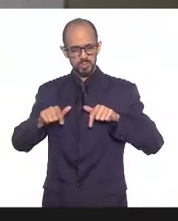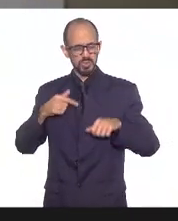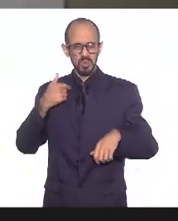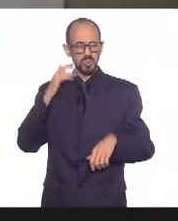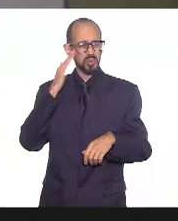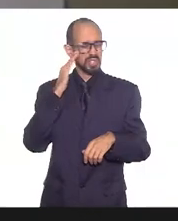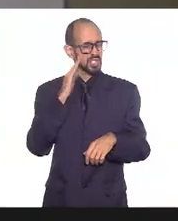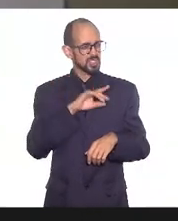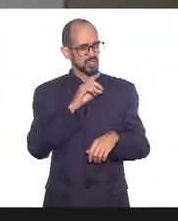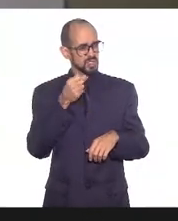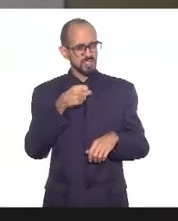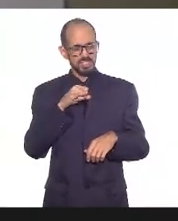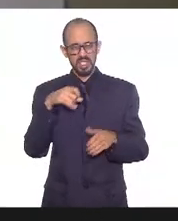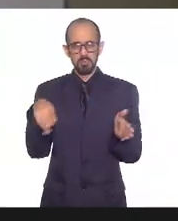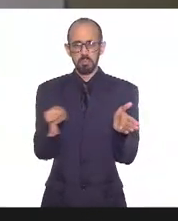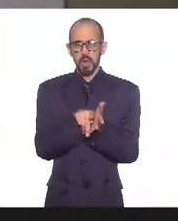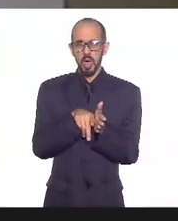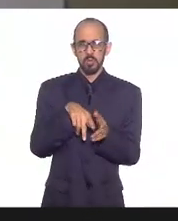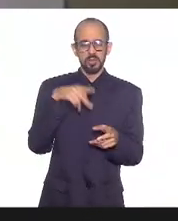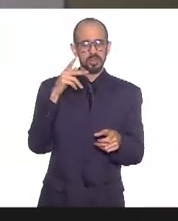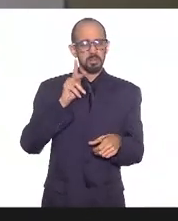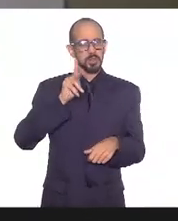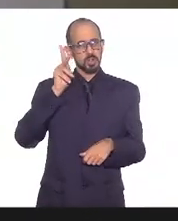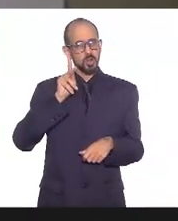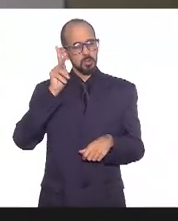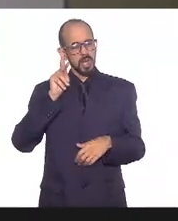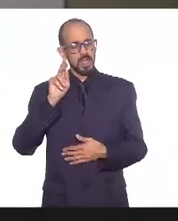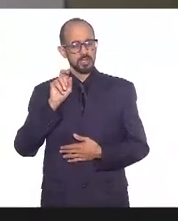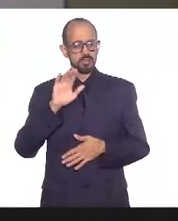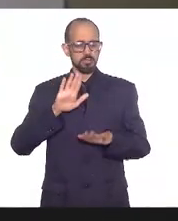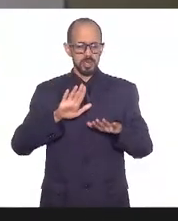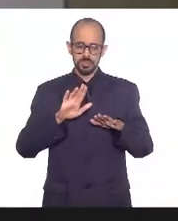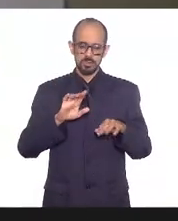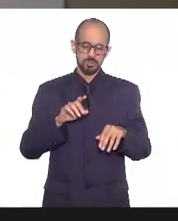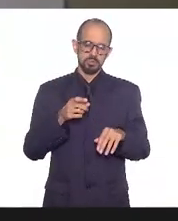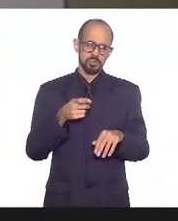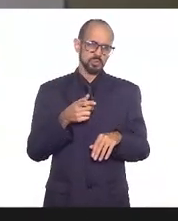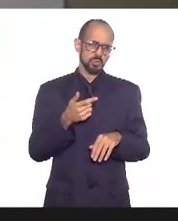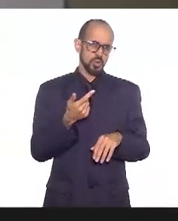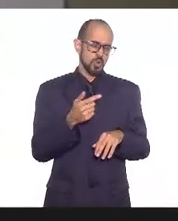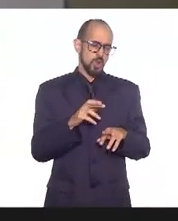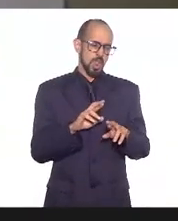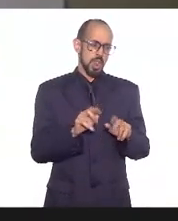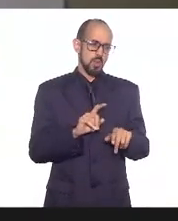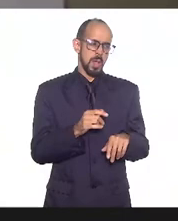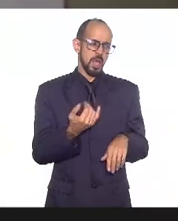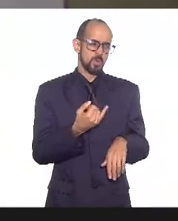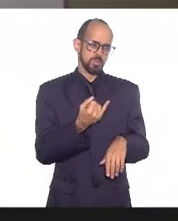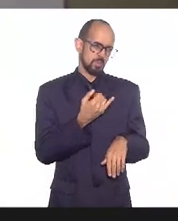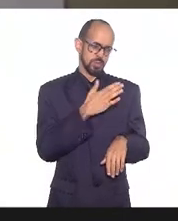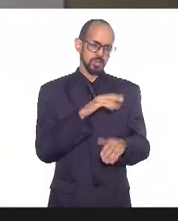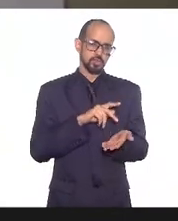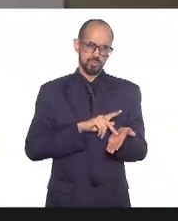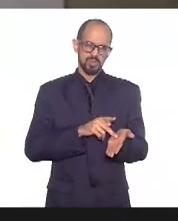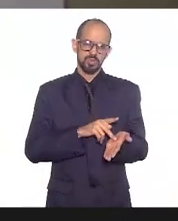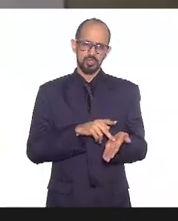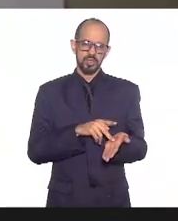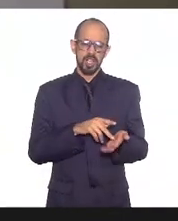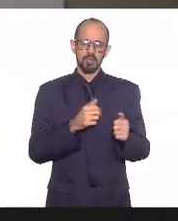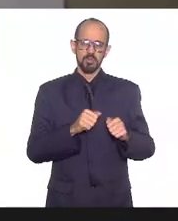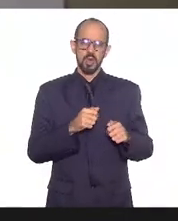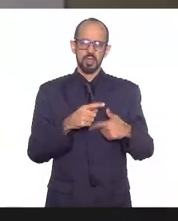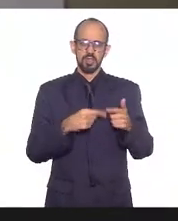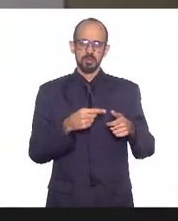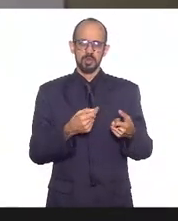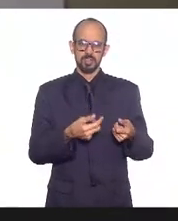bem se é da Petrobras o médico enfim mas isso aí é o pessoal do sindicato pode nos esclarecer